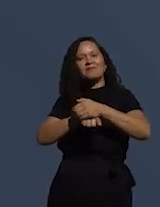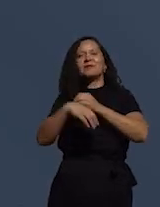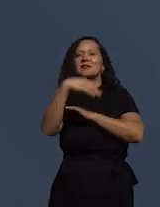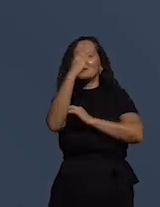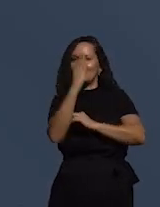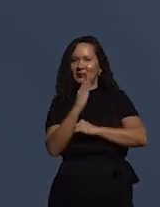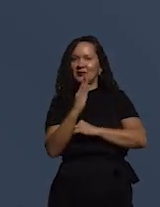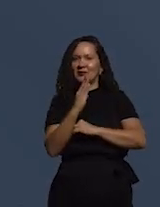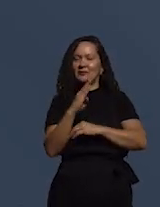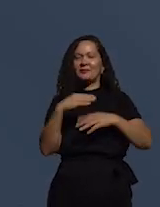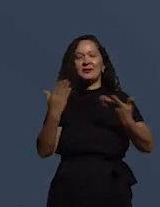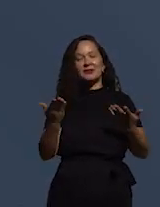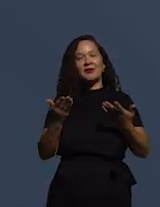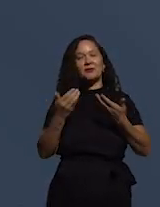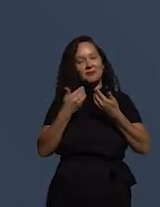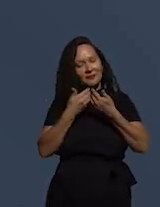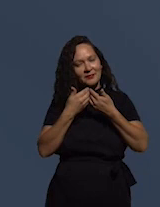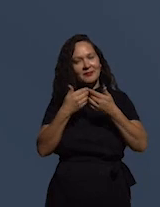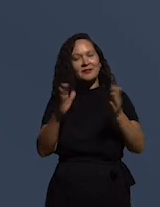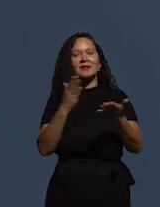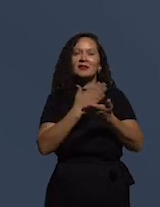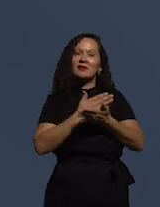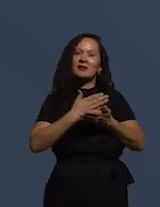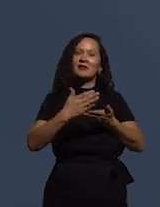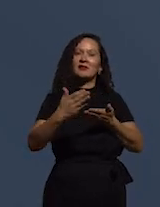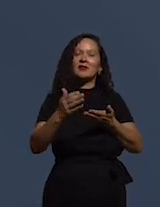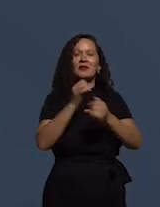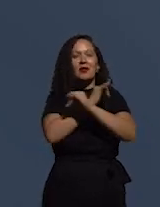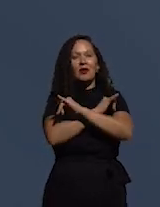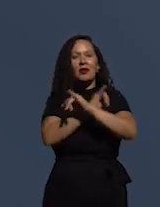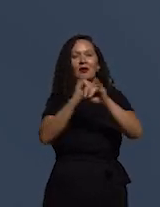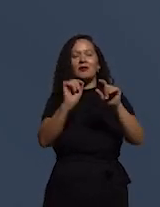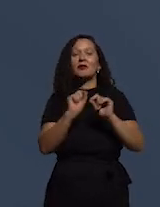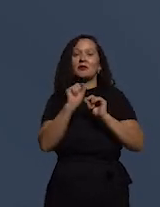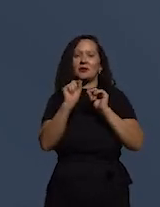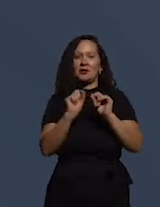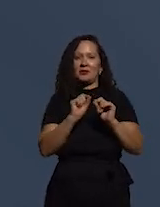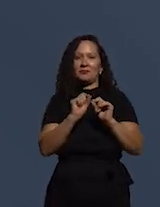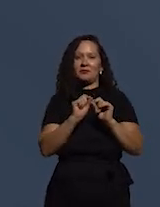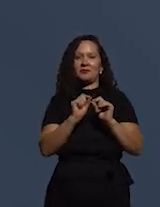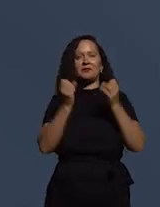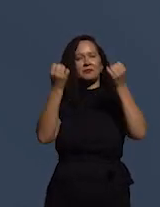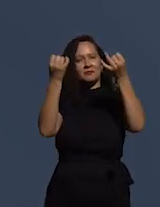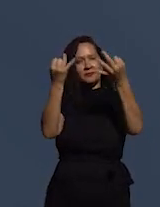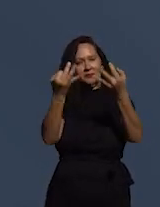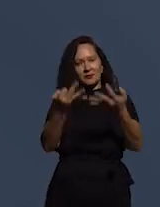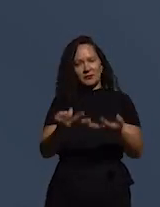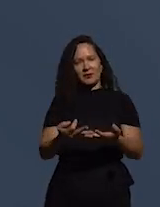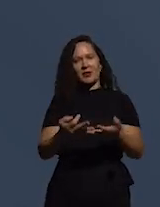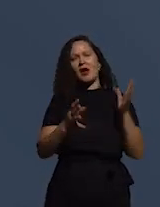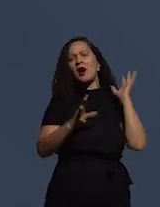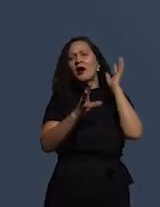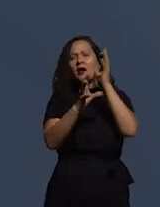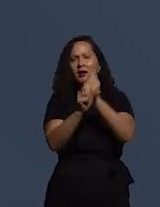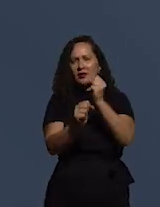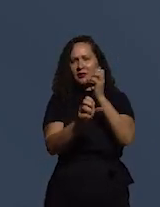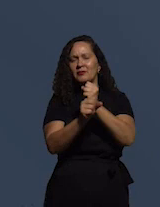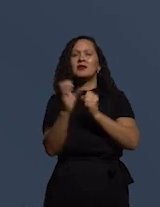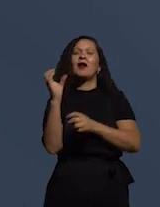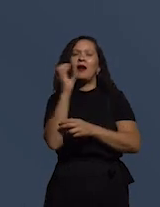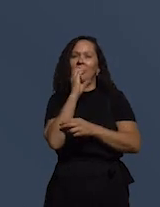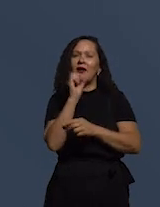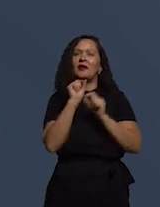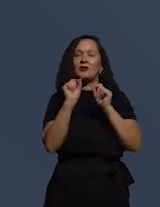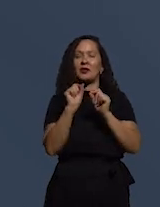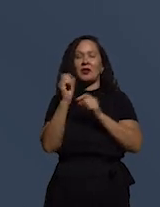essa breve introdução, eu queria dizer que, para falar de forma bem breve sobre